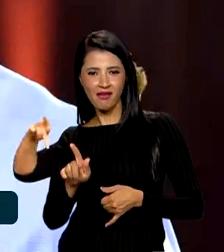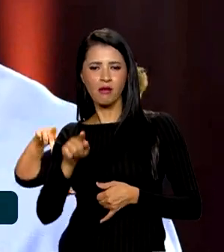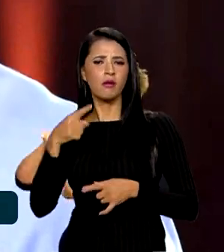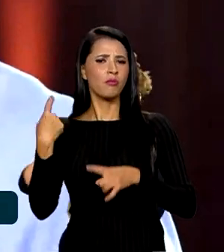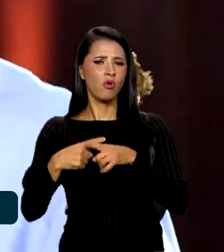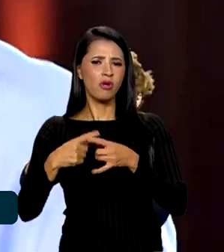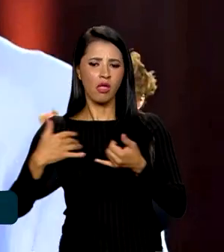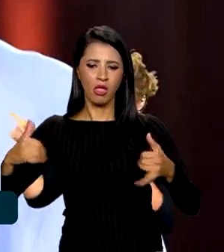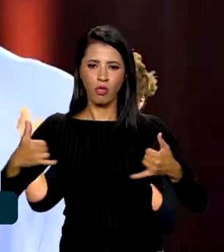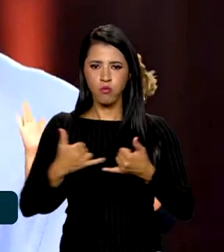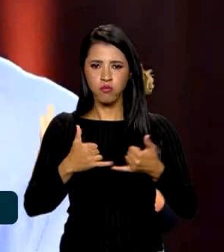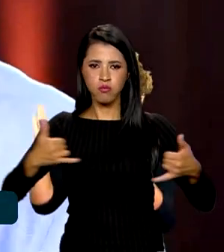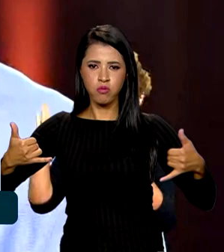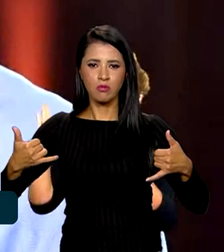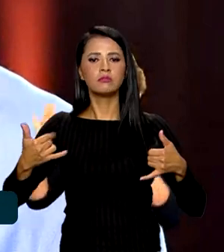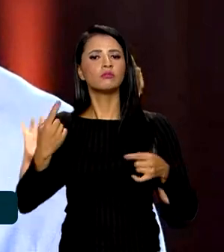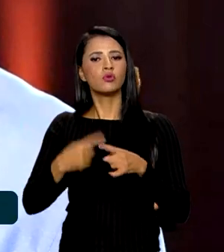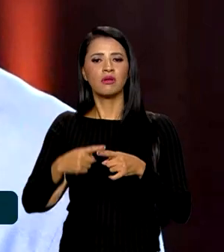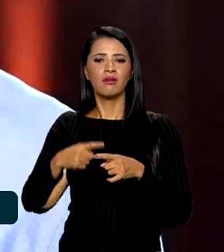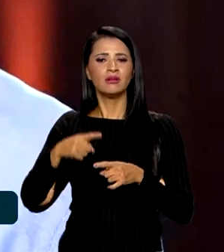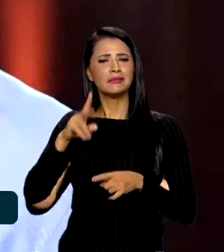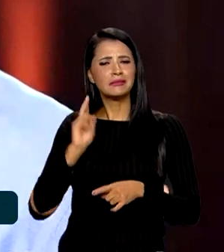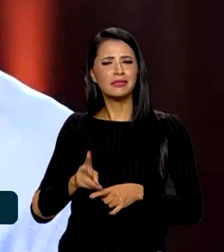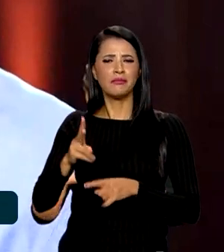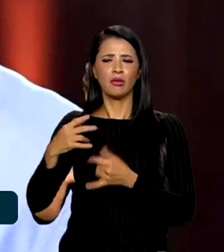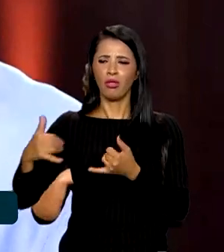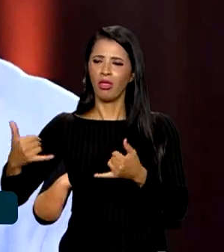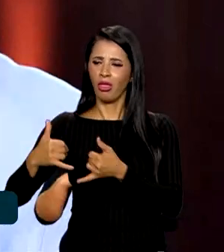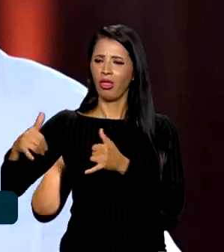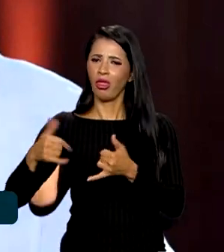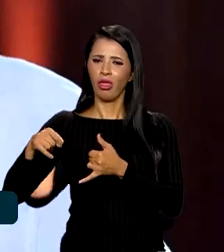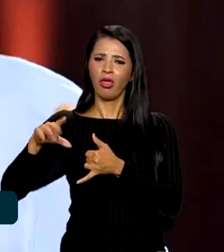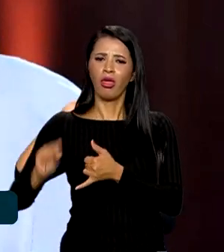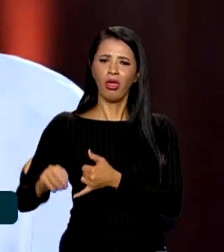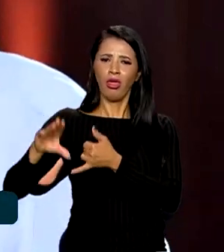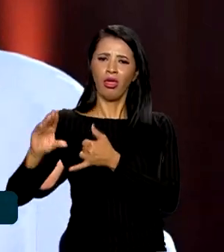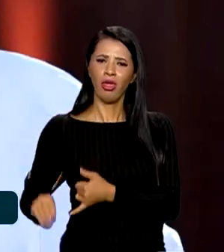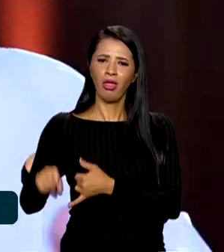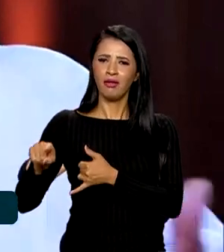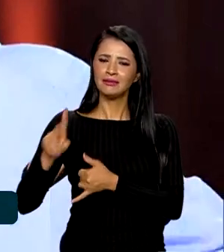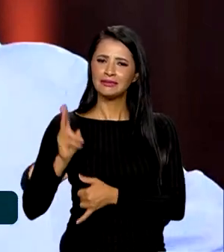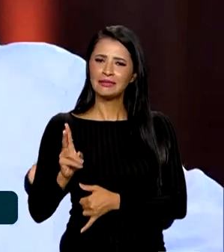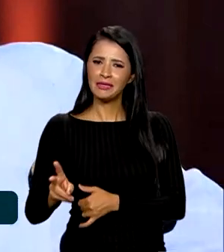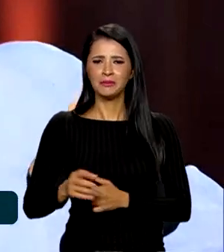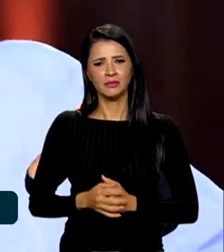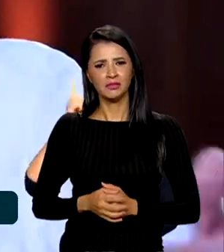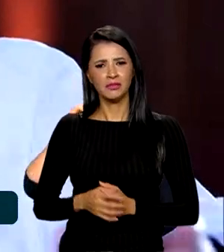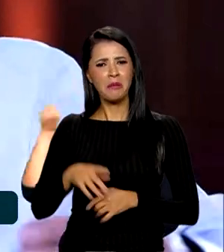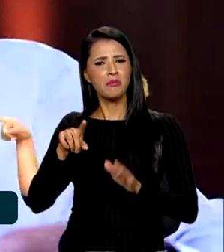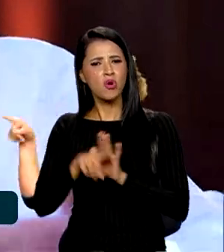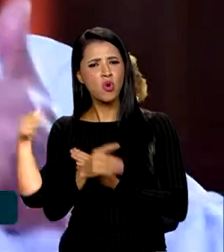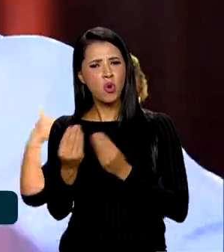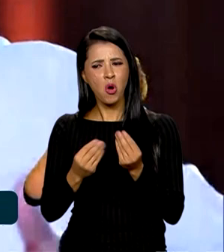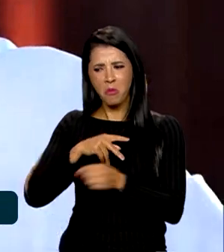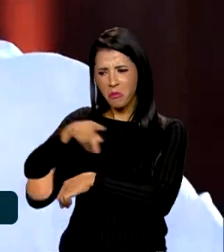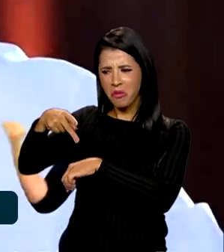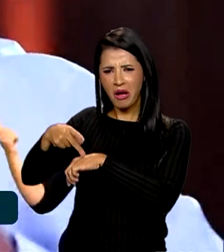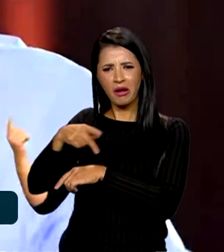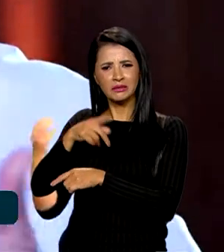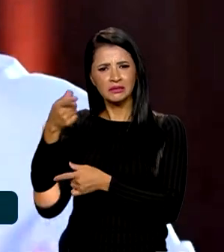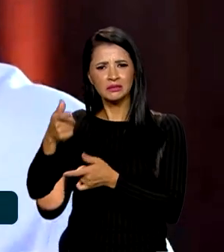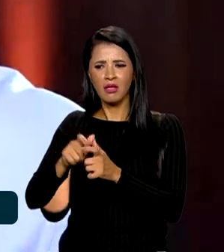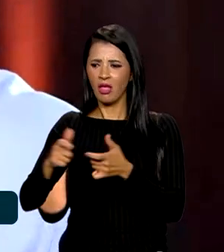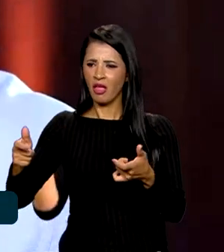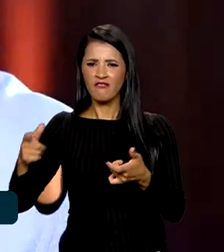essa ligação? Porque faltava luz todo dia em Assunção e a gente ficava aqui pensando, como é que pode um país ter metade de